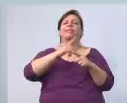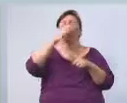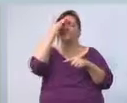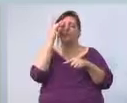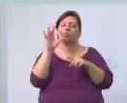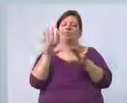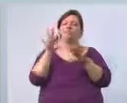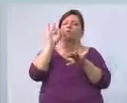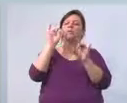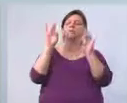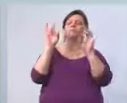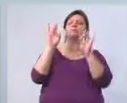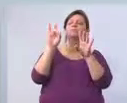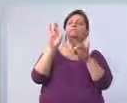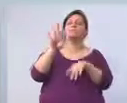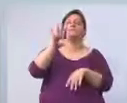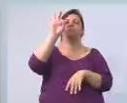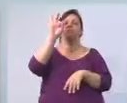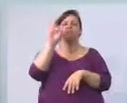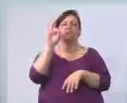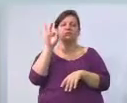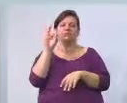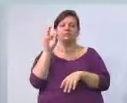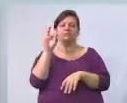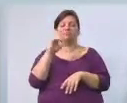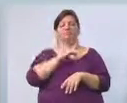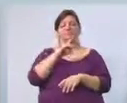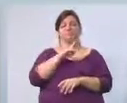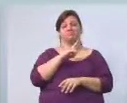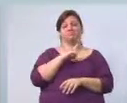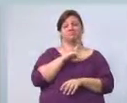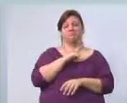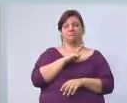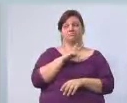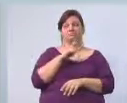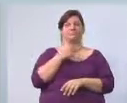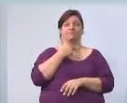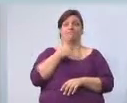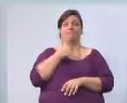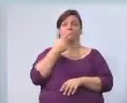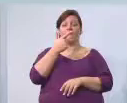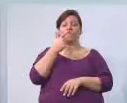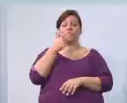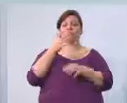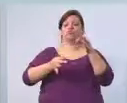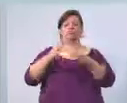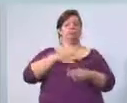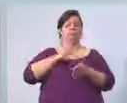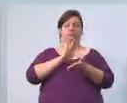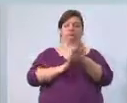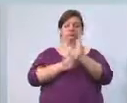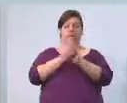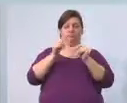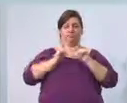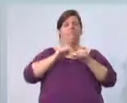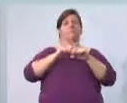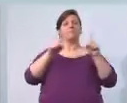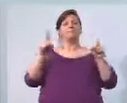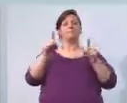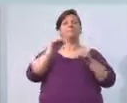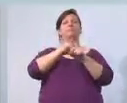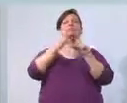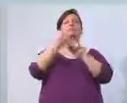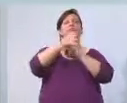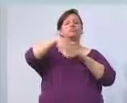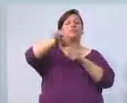na pasta, enfim, que existem, aí não sou eu que tenho que julgar, né, acho toda a sociedade, mas só